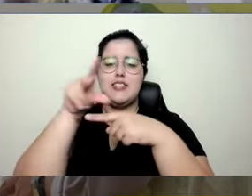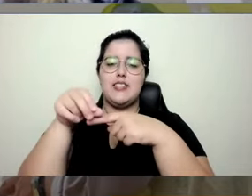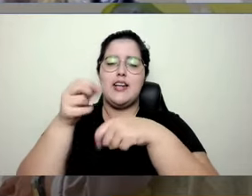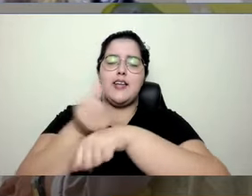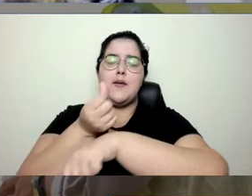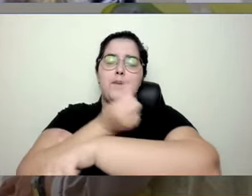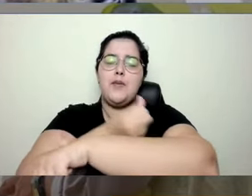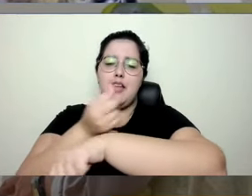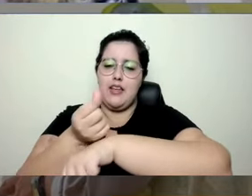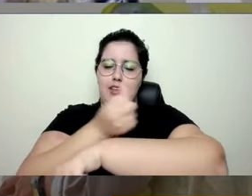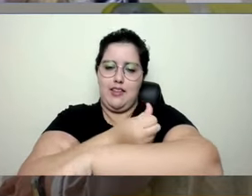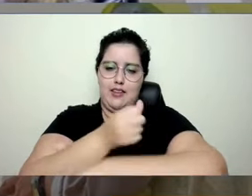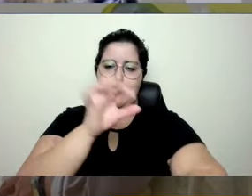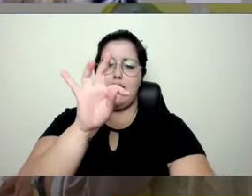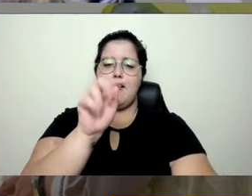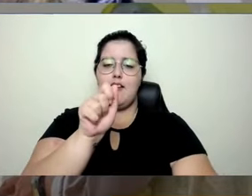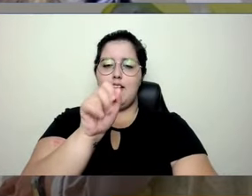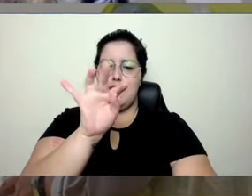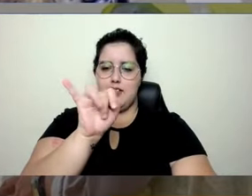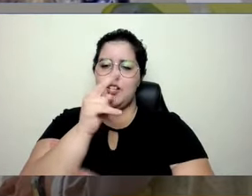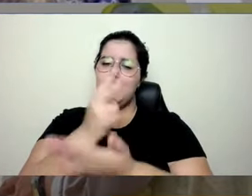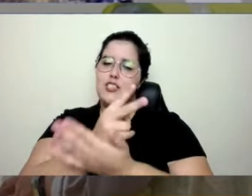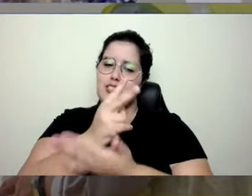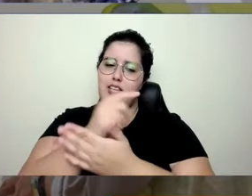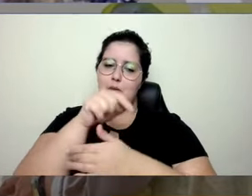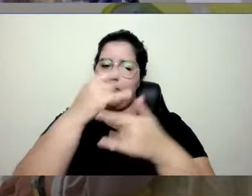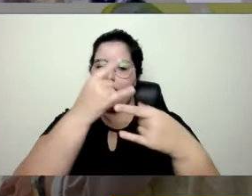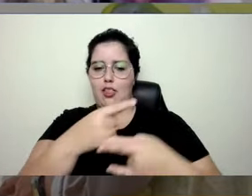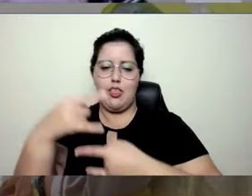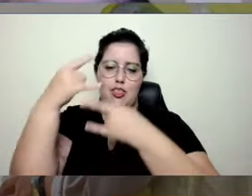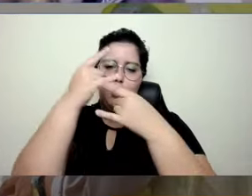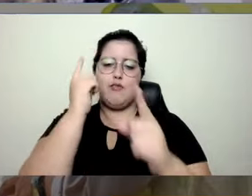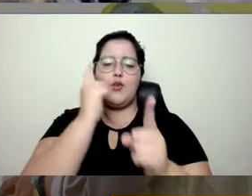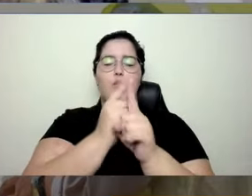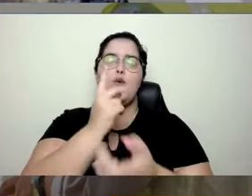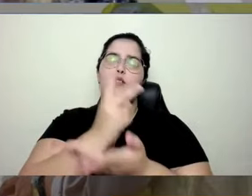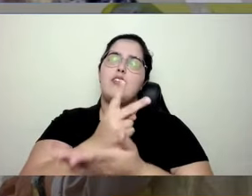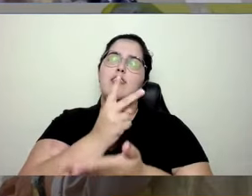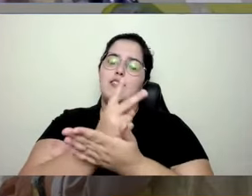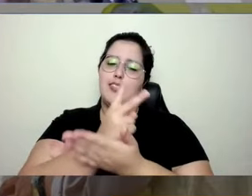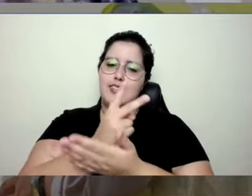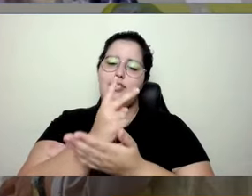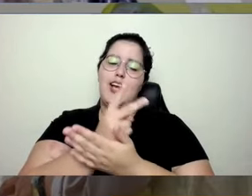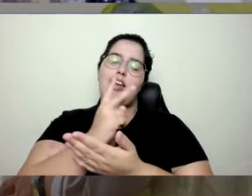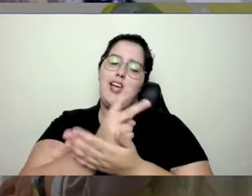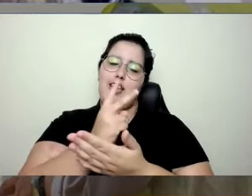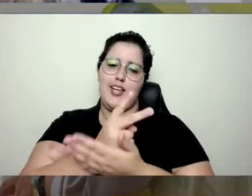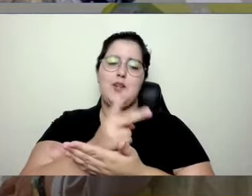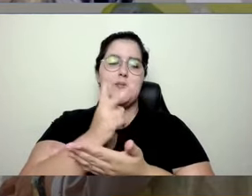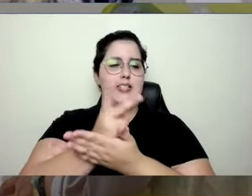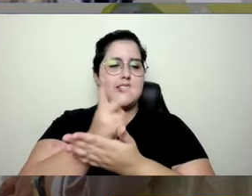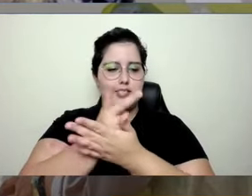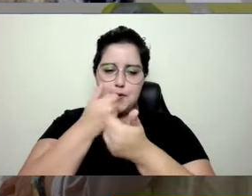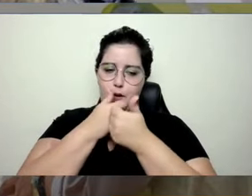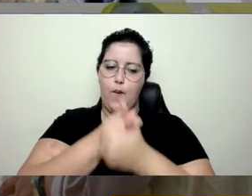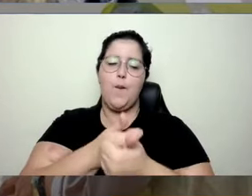Tati que não perde nenhum dos nossos encontros, eu não entendo como que Tati consegue sempre acompanhar,